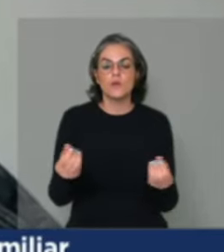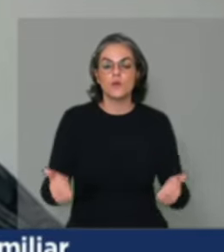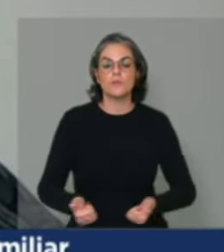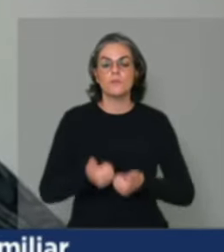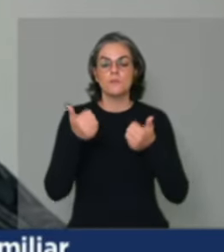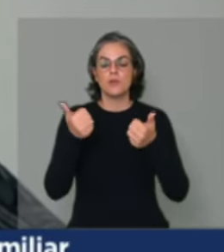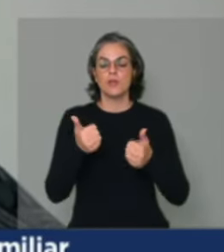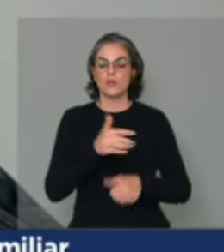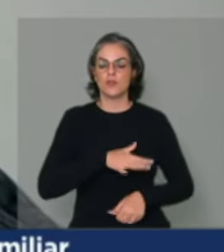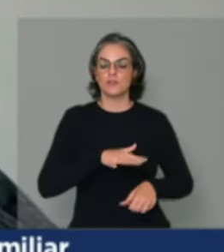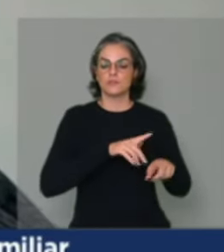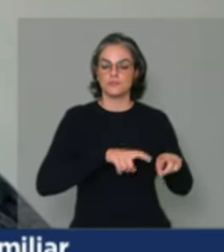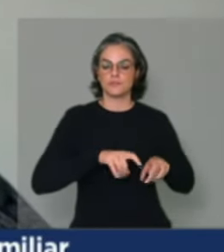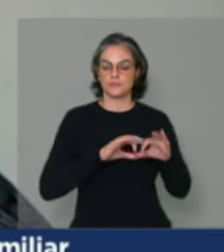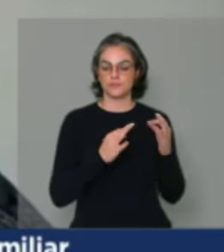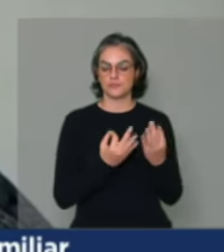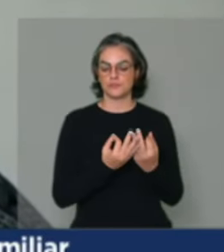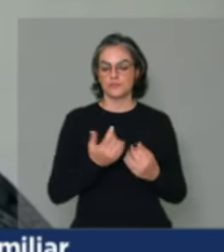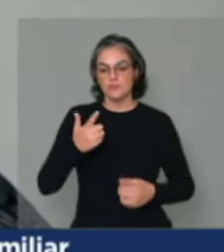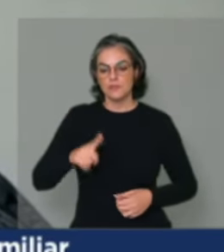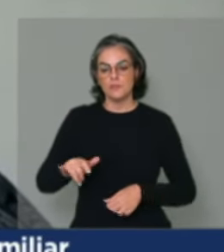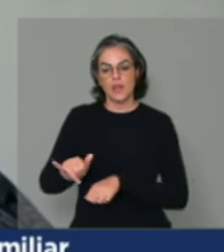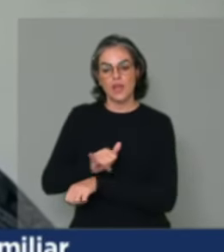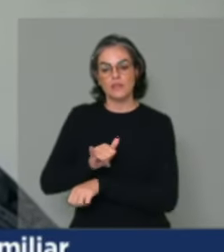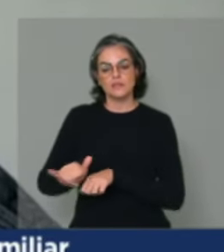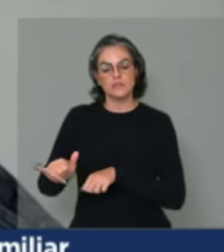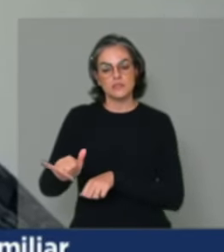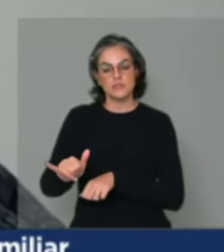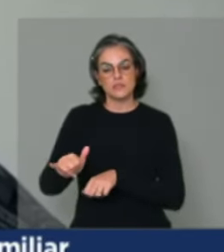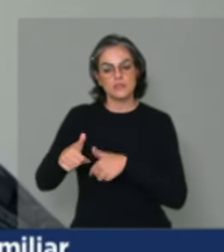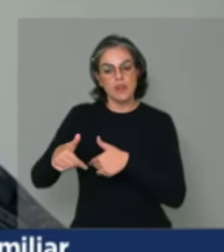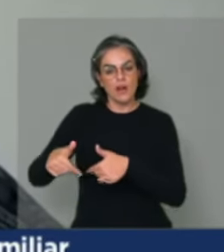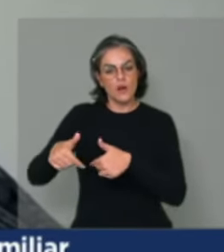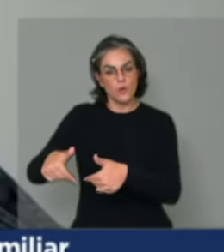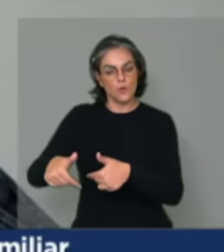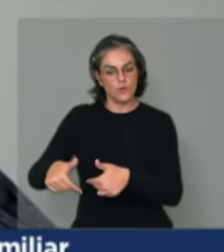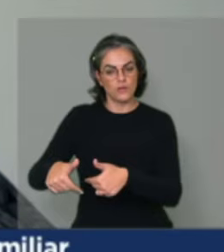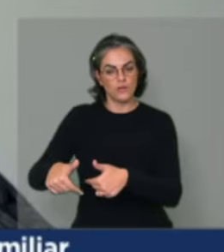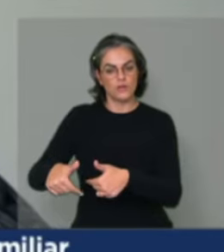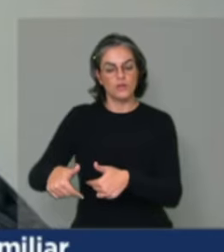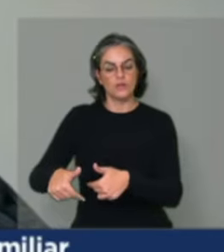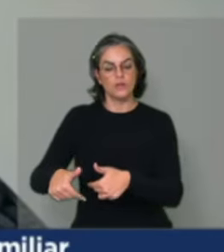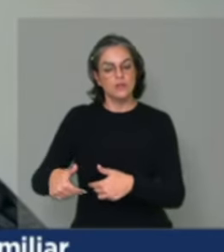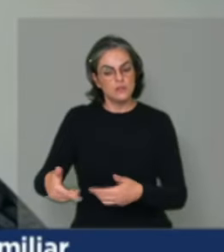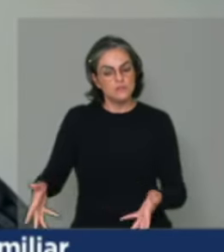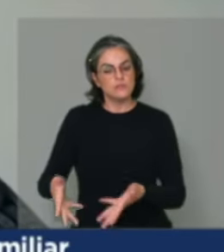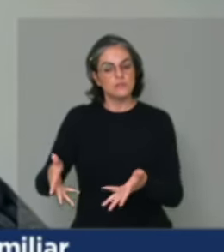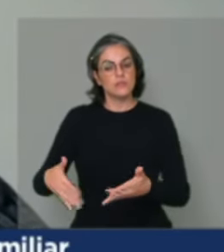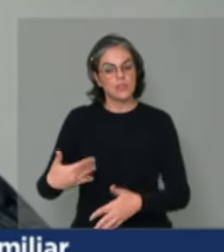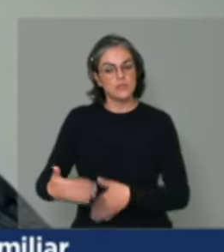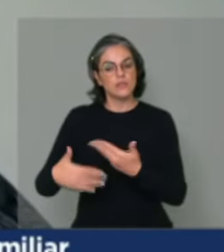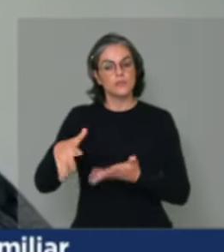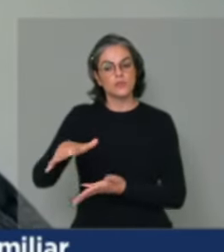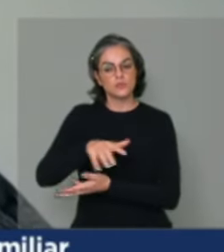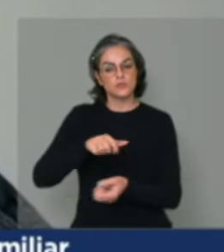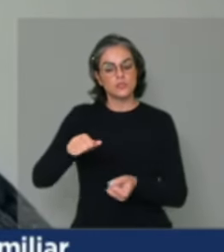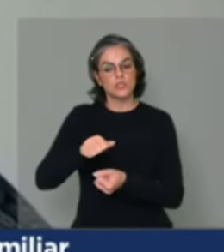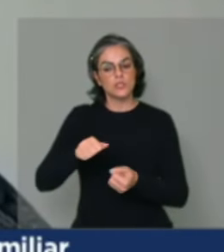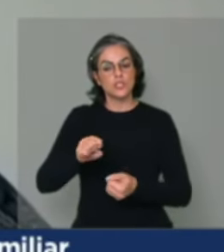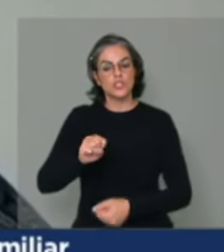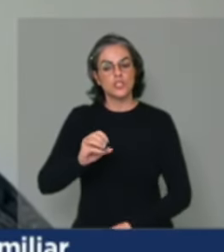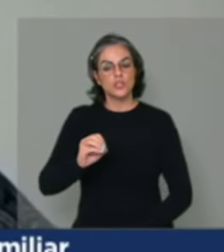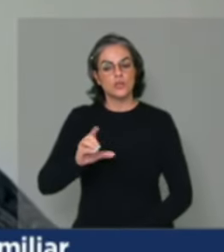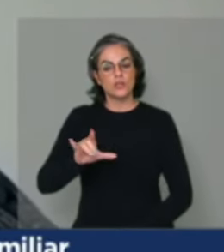articulado com ações estratégicas e promotora do desenvolvimento sustentável e solidário do campo